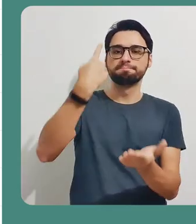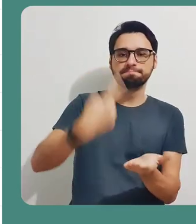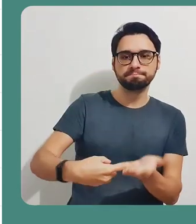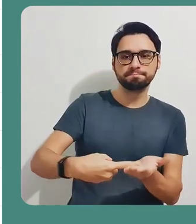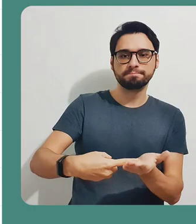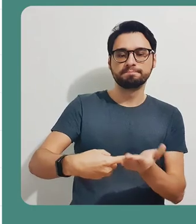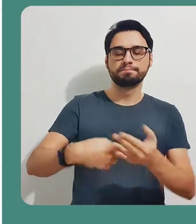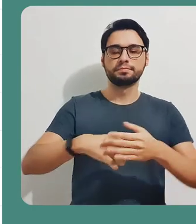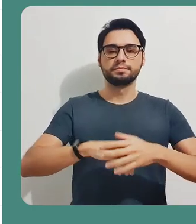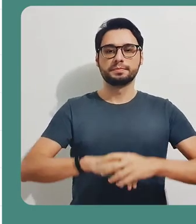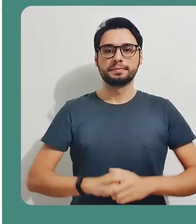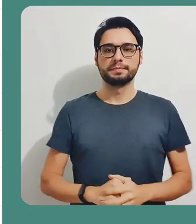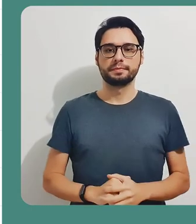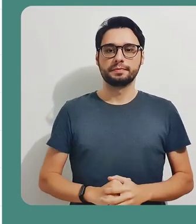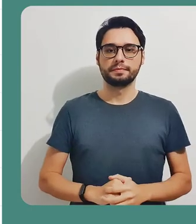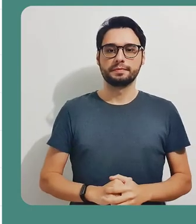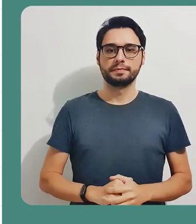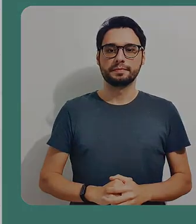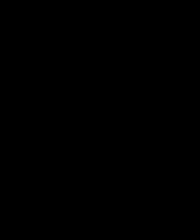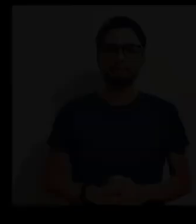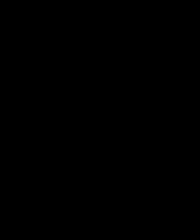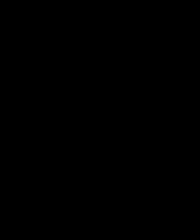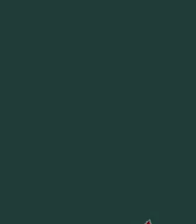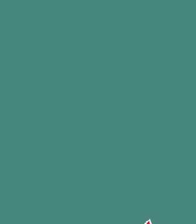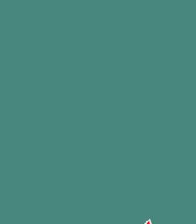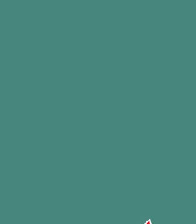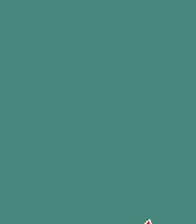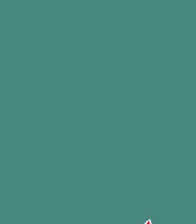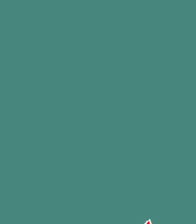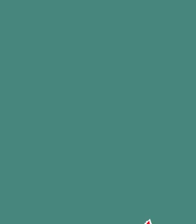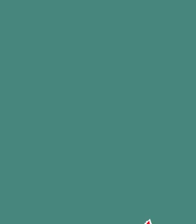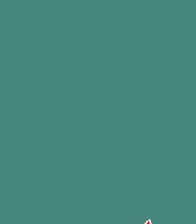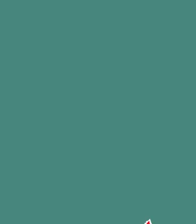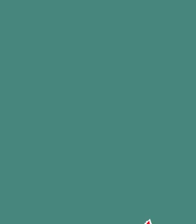e a sua webconferência foi agendada. E